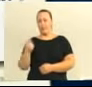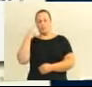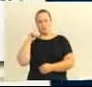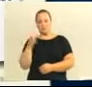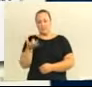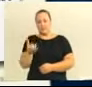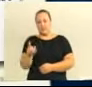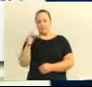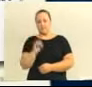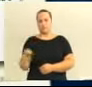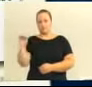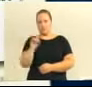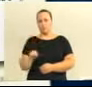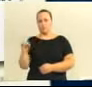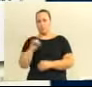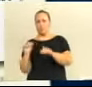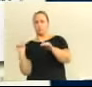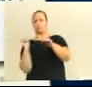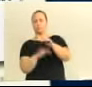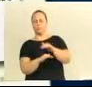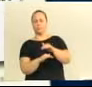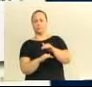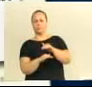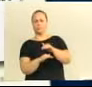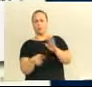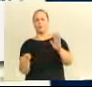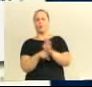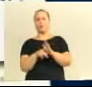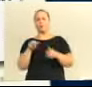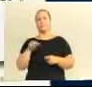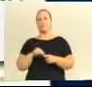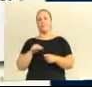10, foi remetido pelo município de Blumenau,